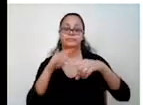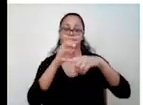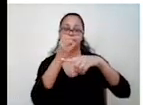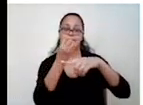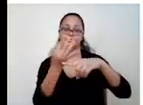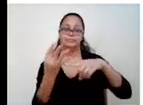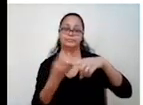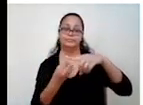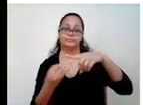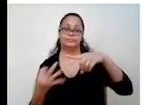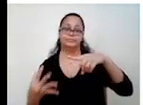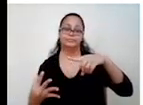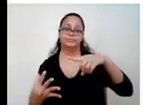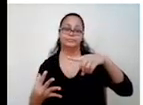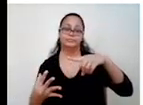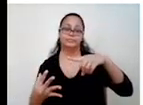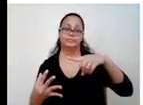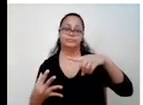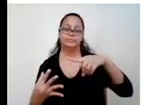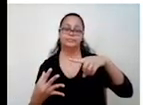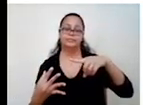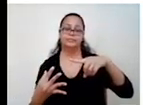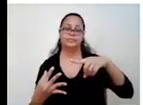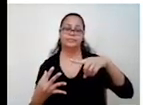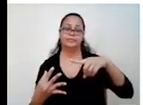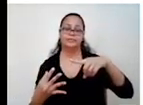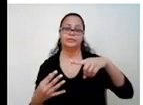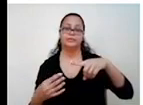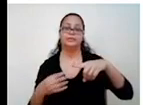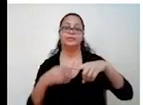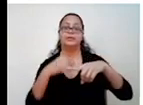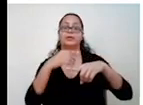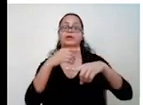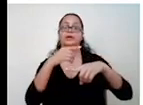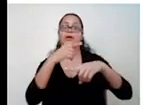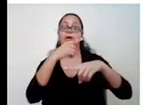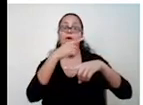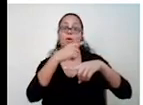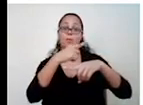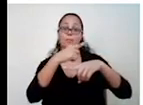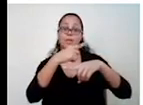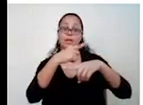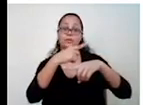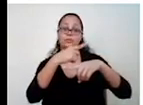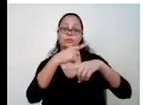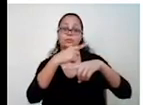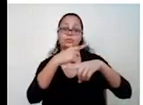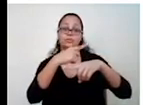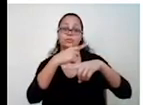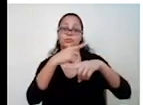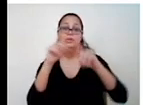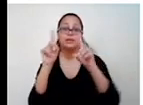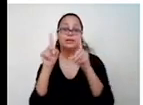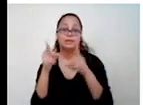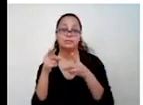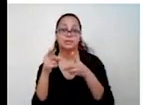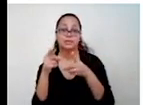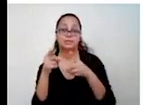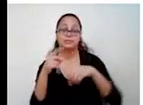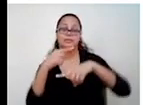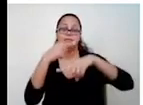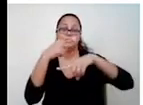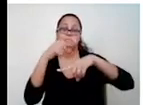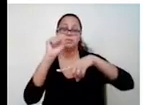b. Eu vou colocar o menos 8. Esse menos é da fórmula. Vai ficar menos. Abri parênteses.